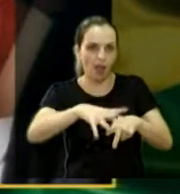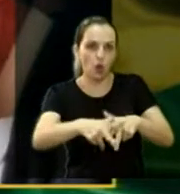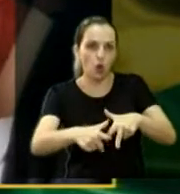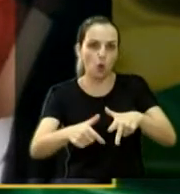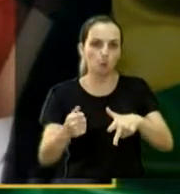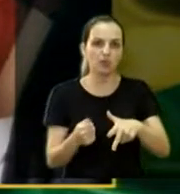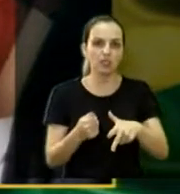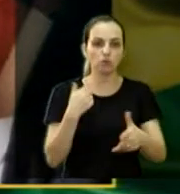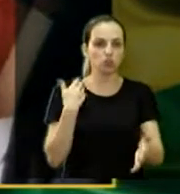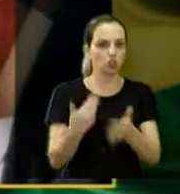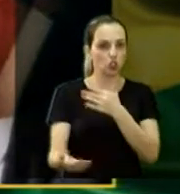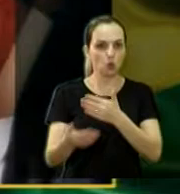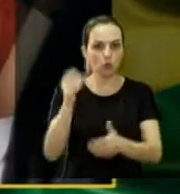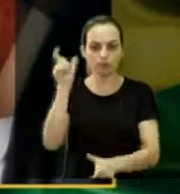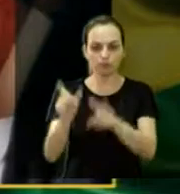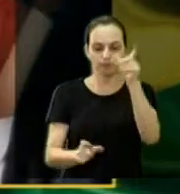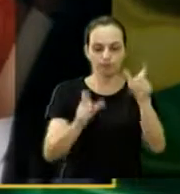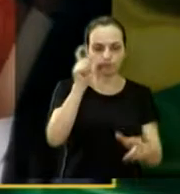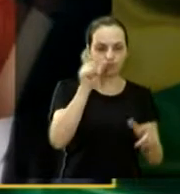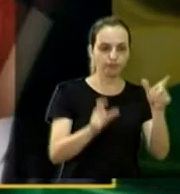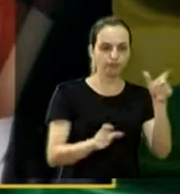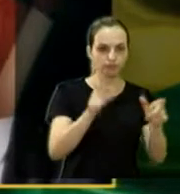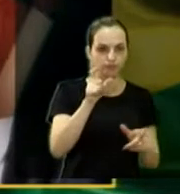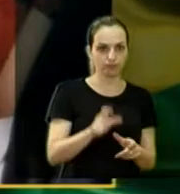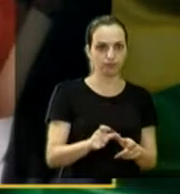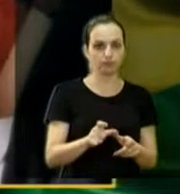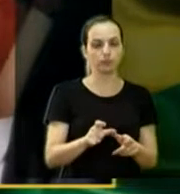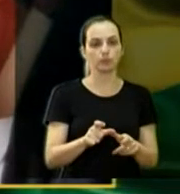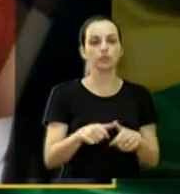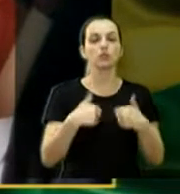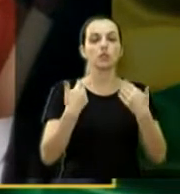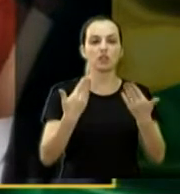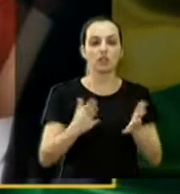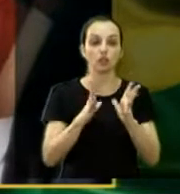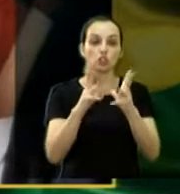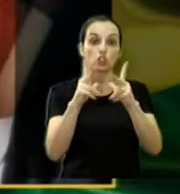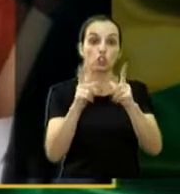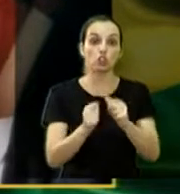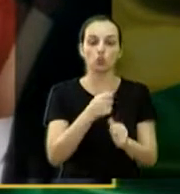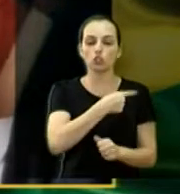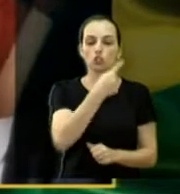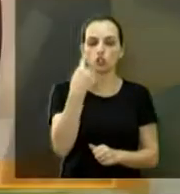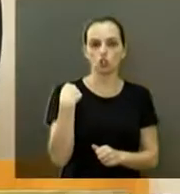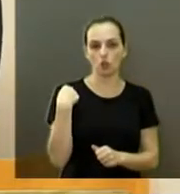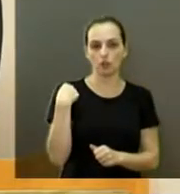esquerda e da direita, e sem esquerda, sem direita, de todos nós.